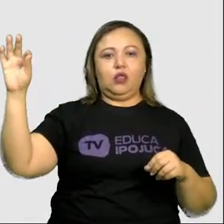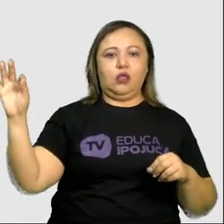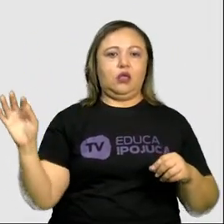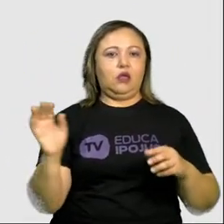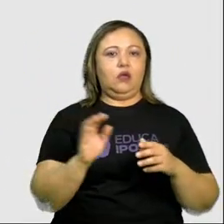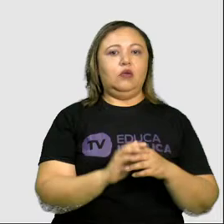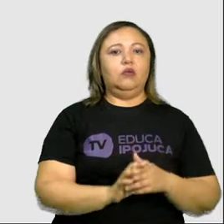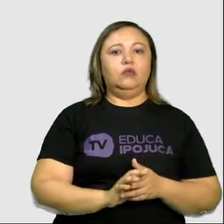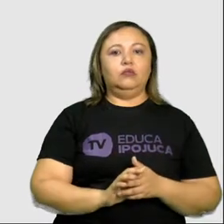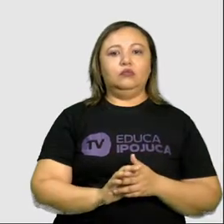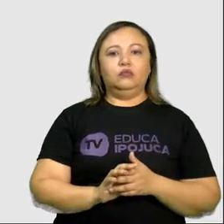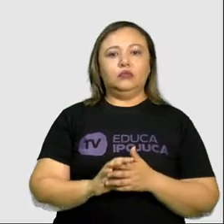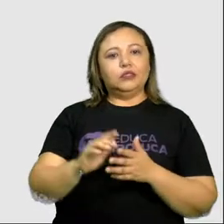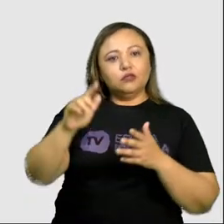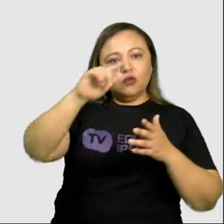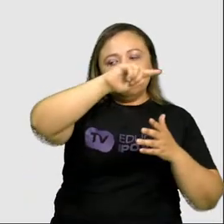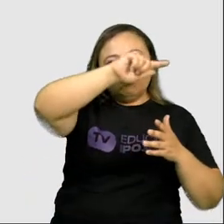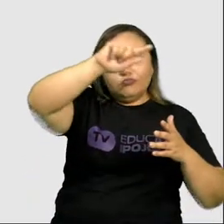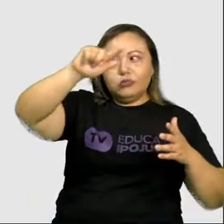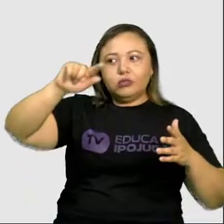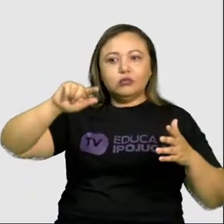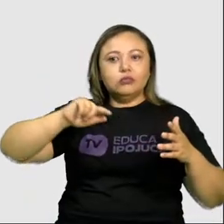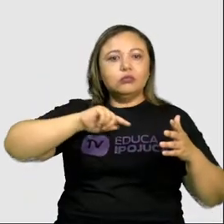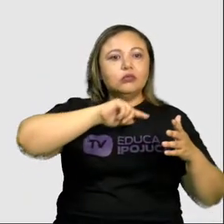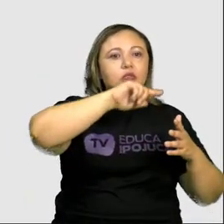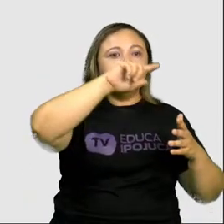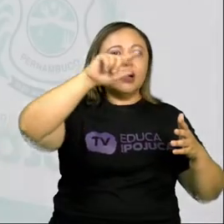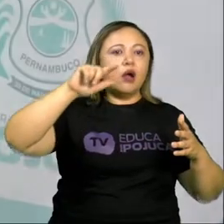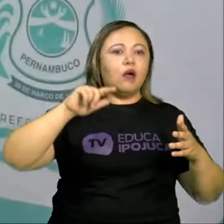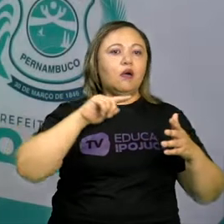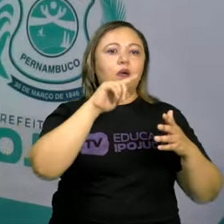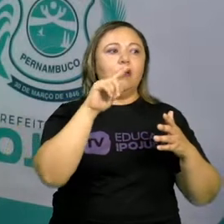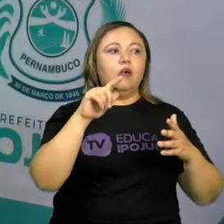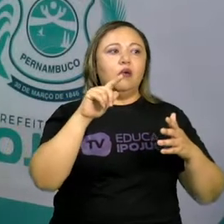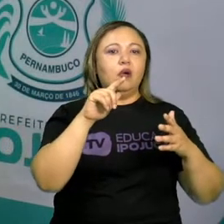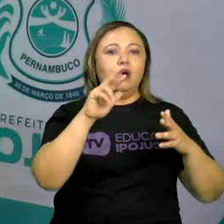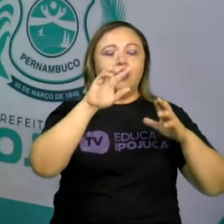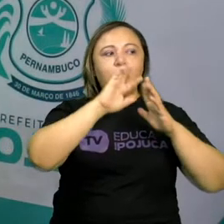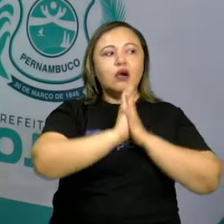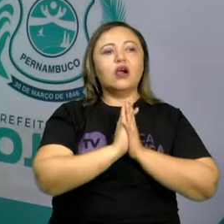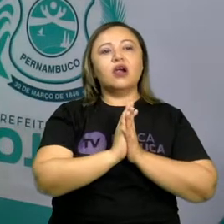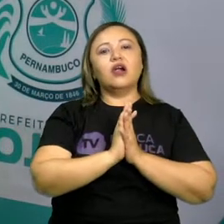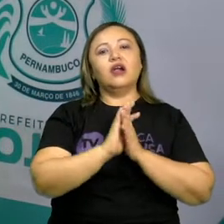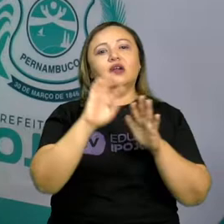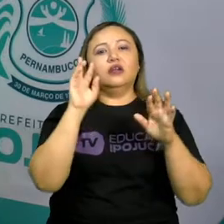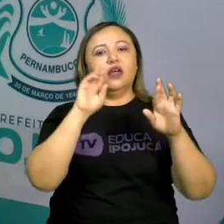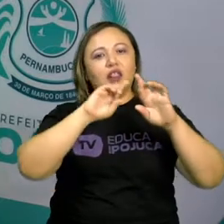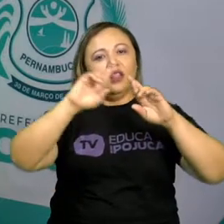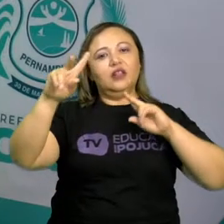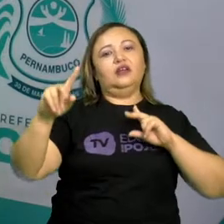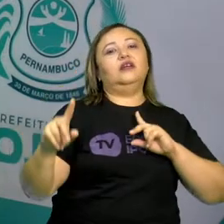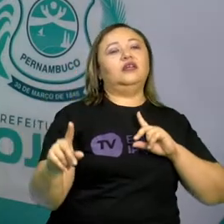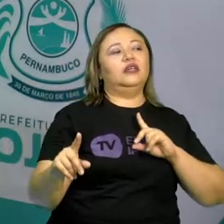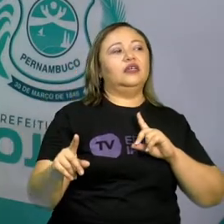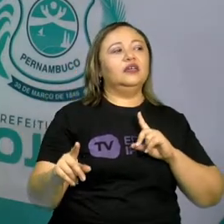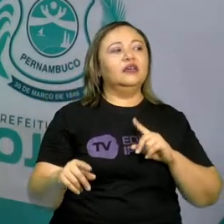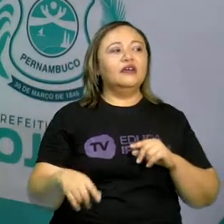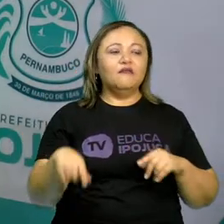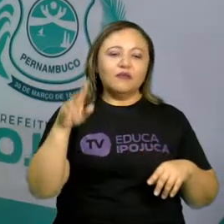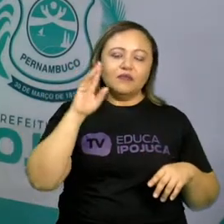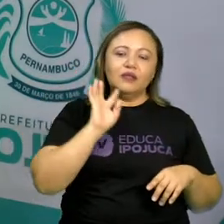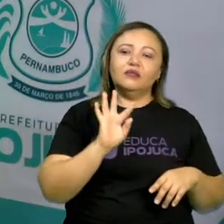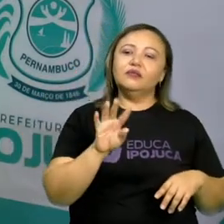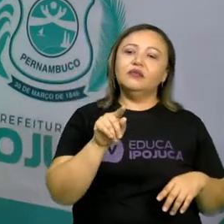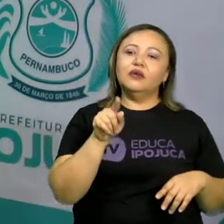espiral. Tá vendo? Os tipos de elementos, bem diferente. Então, vamos